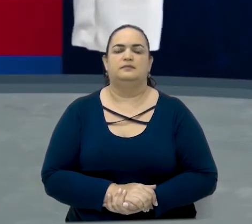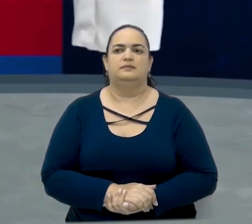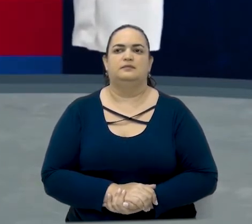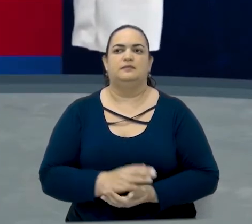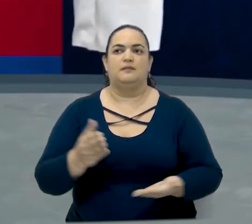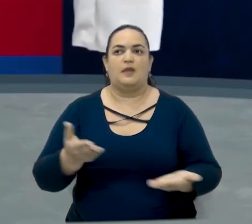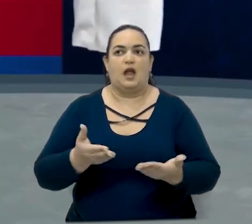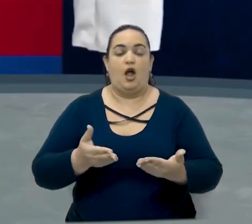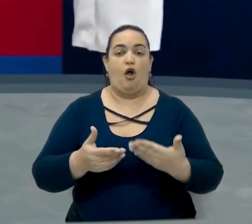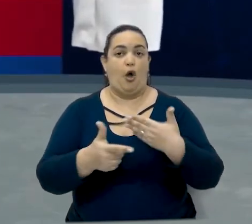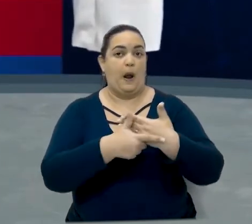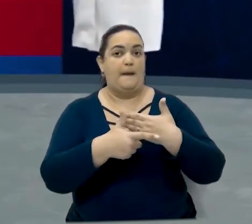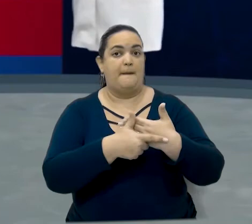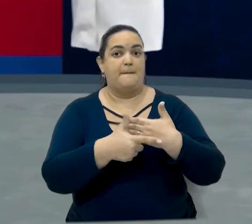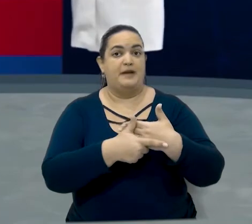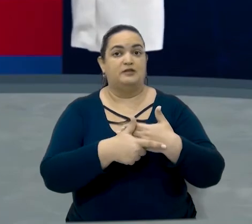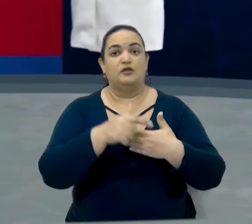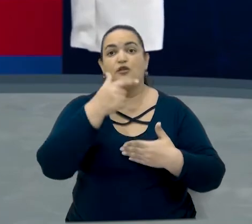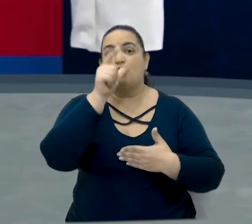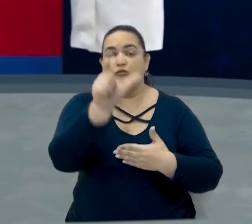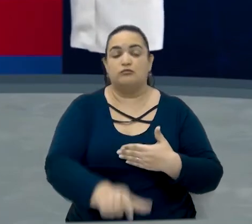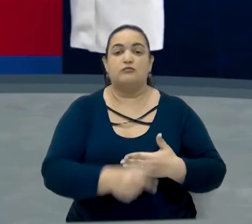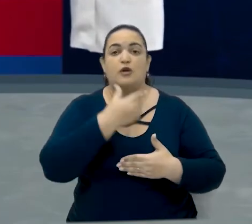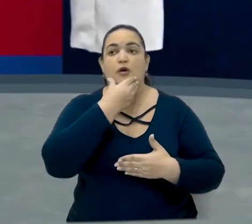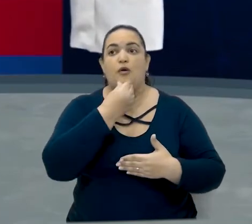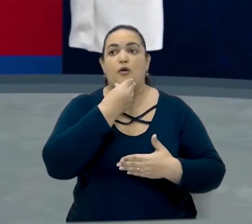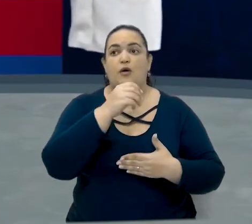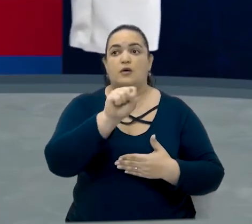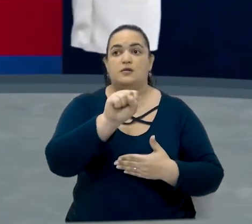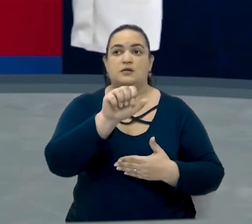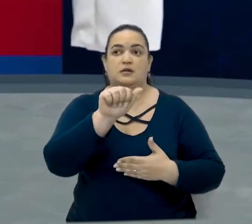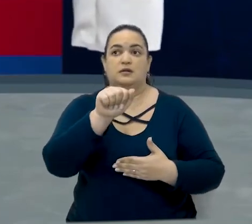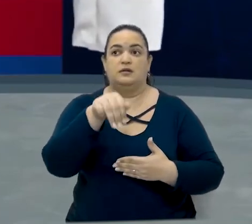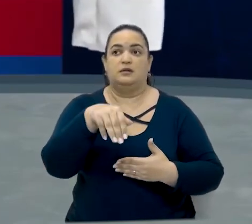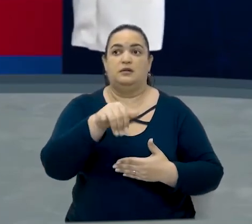Agora o nosso personagem, Sami. Agora are you from, Sami?